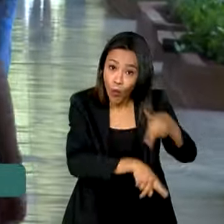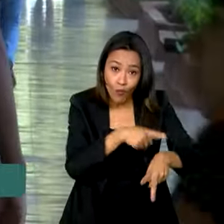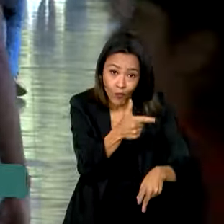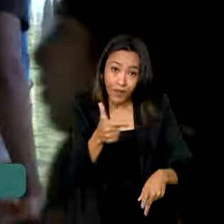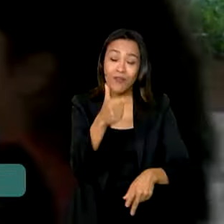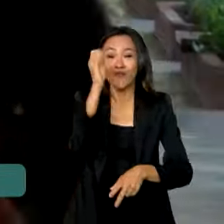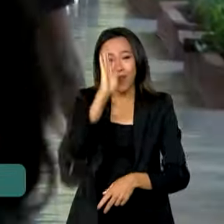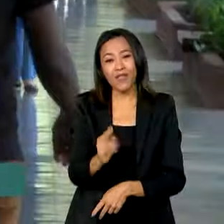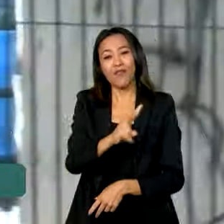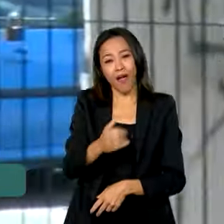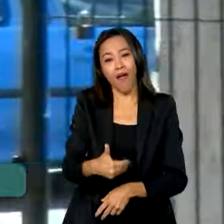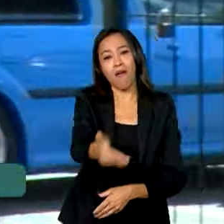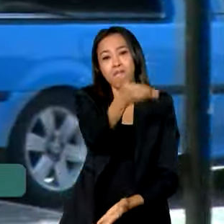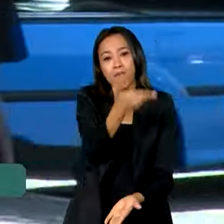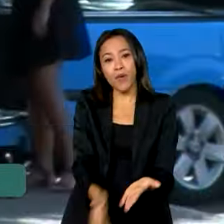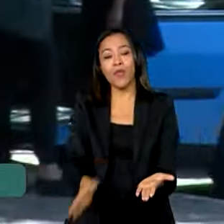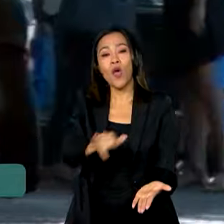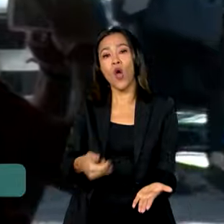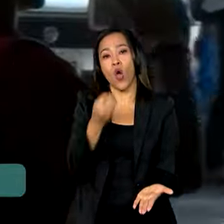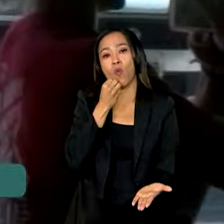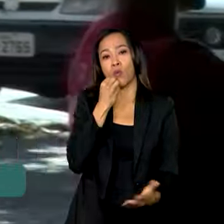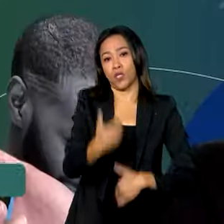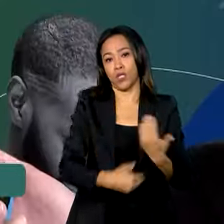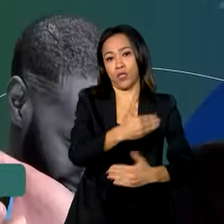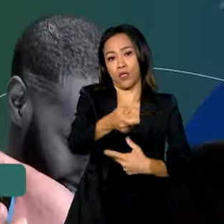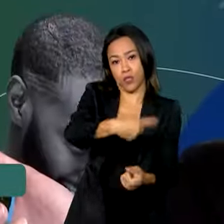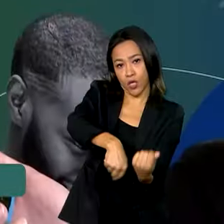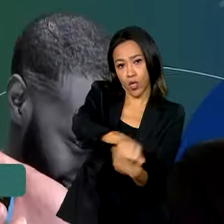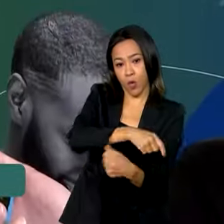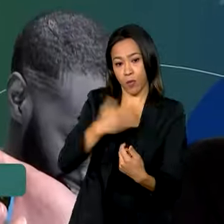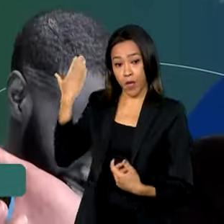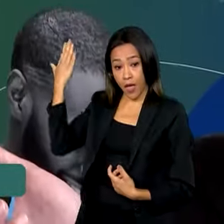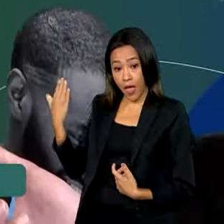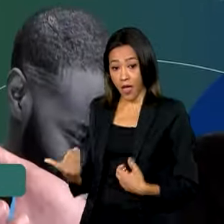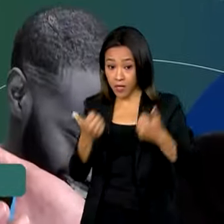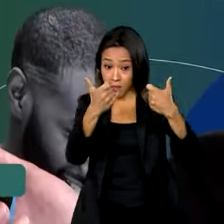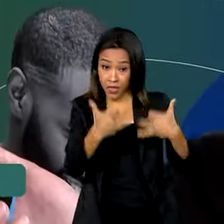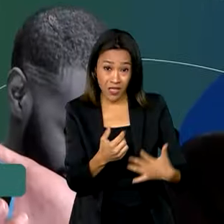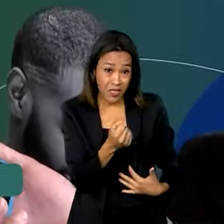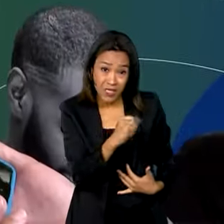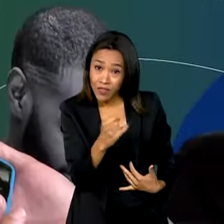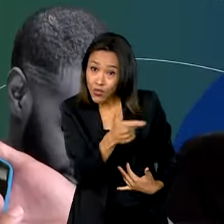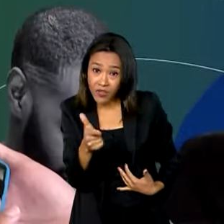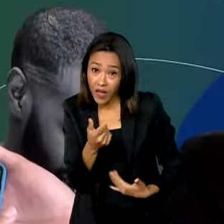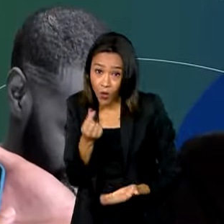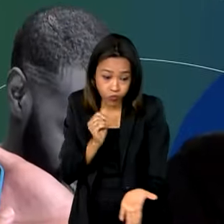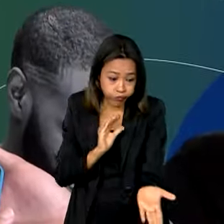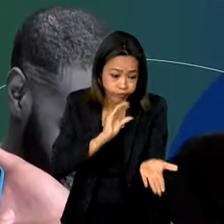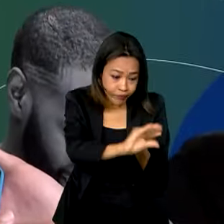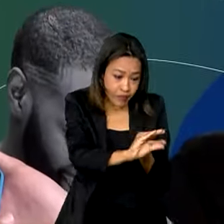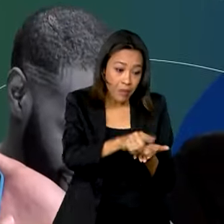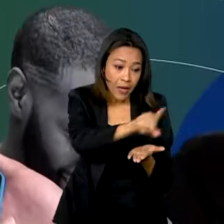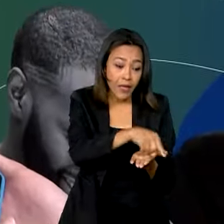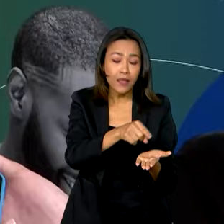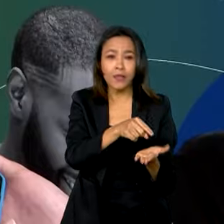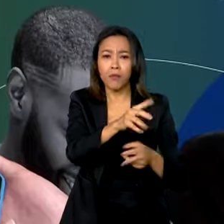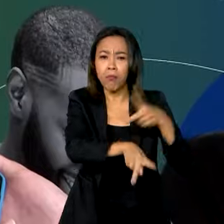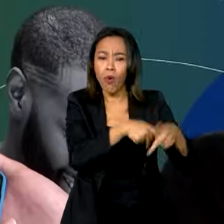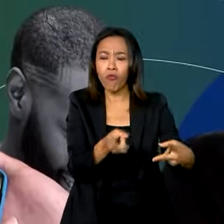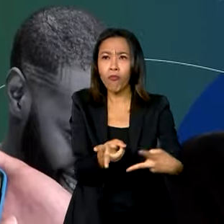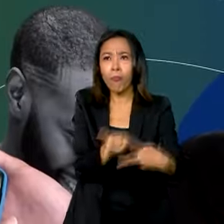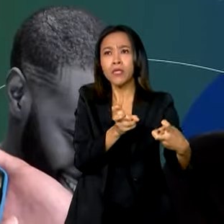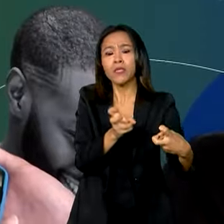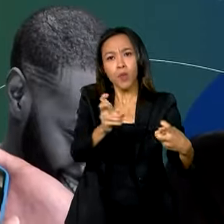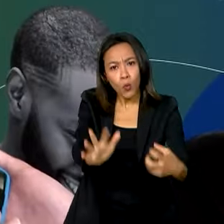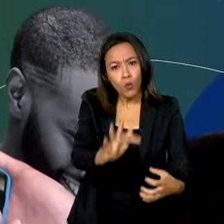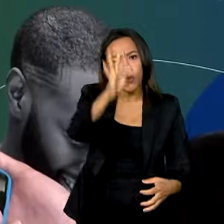perderá a oportunidade de crescimento econômico. Se a gente não faz um efetivo investimento para que essa população se veja com possibilidade de futuro,